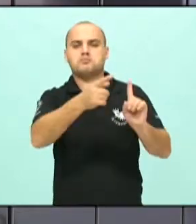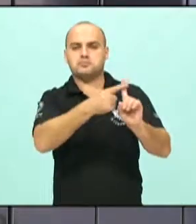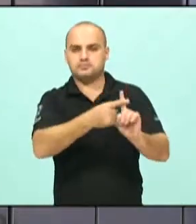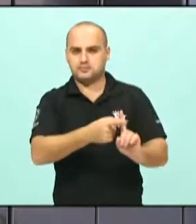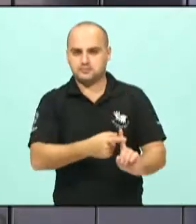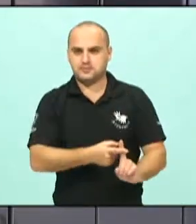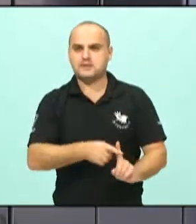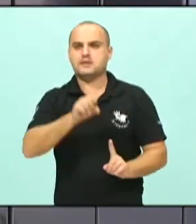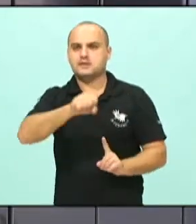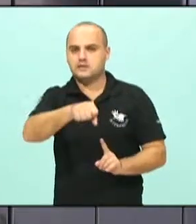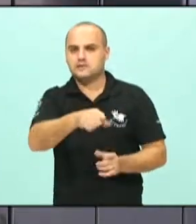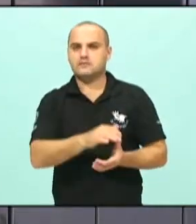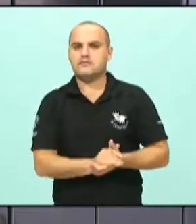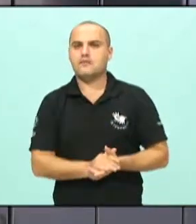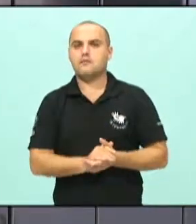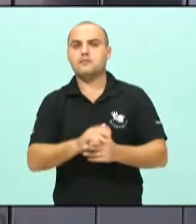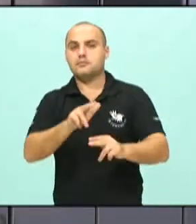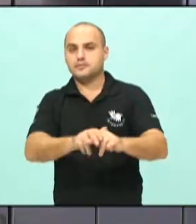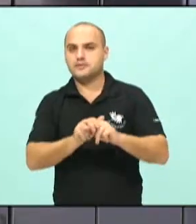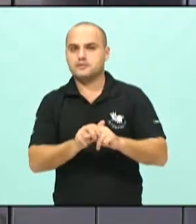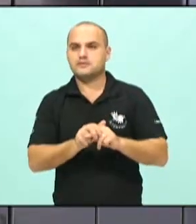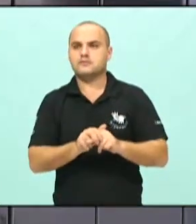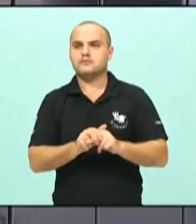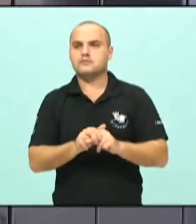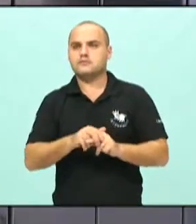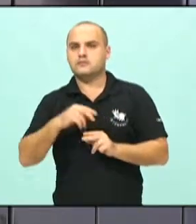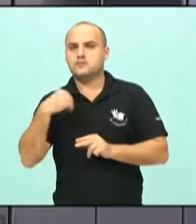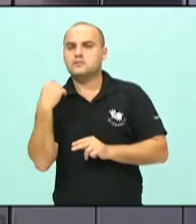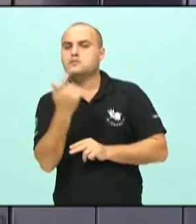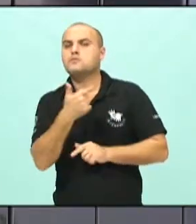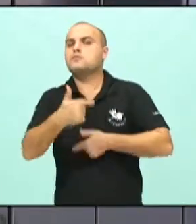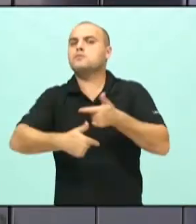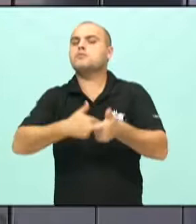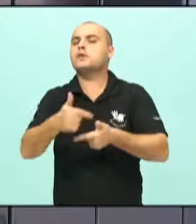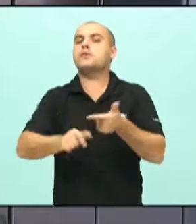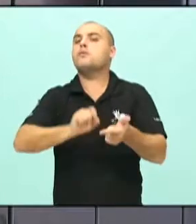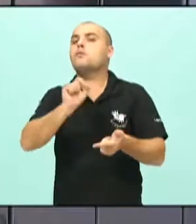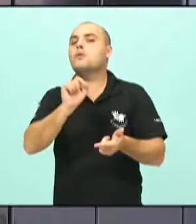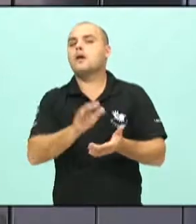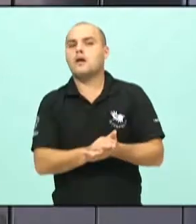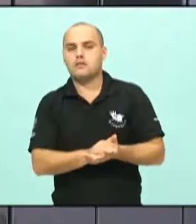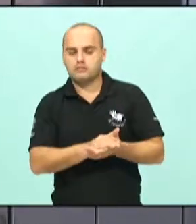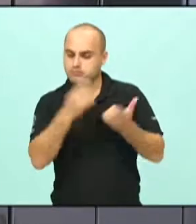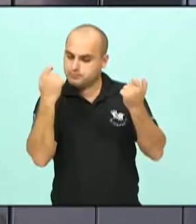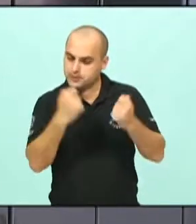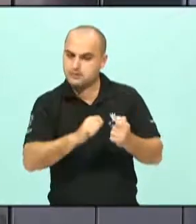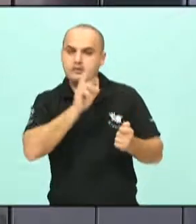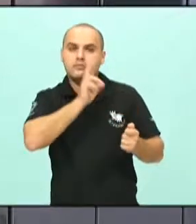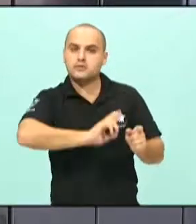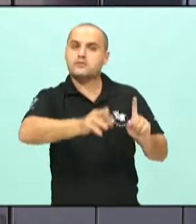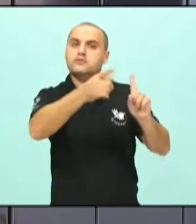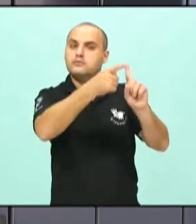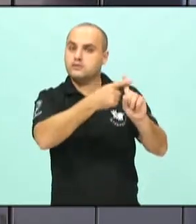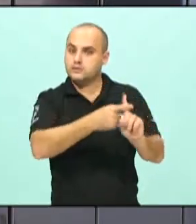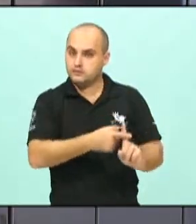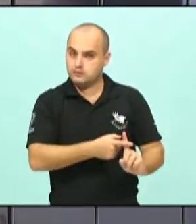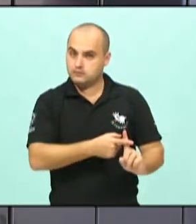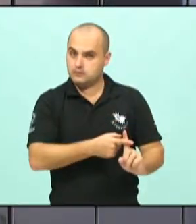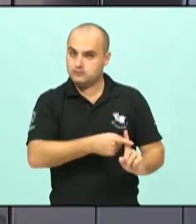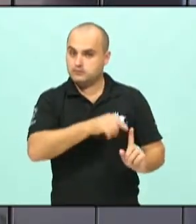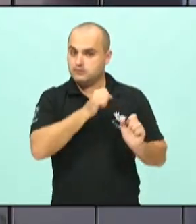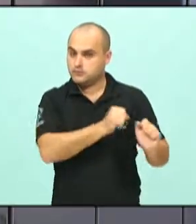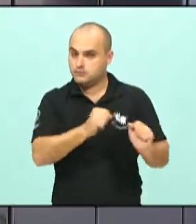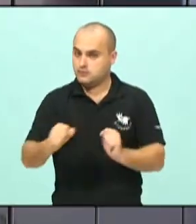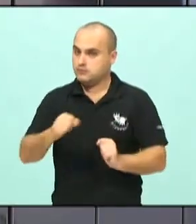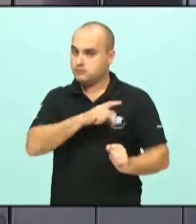trabalhamos que precisa ser positivo para o órgão público, mas especialmente